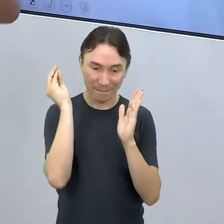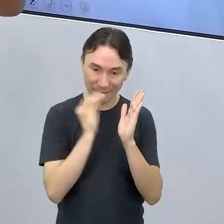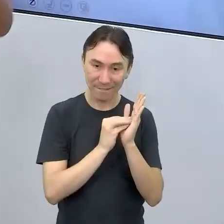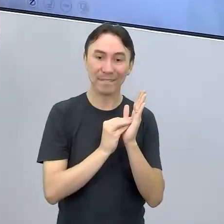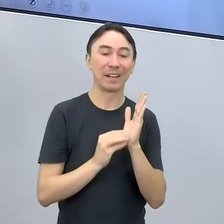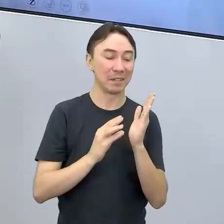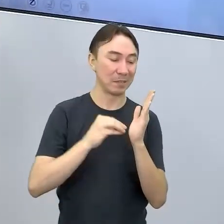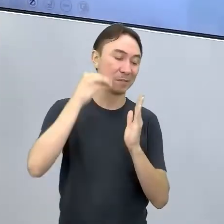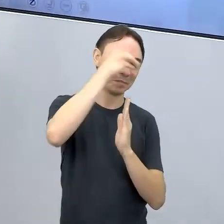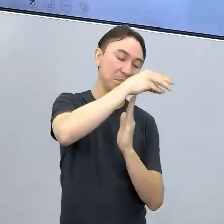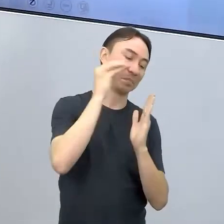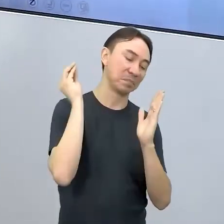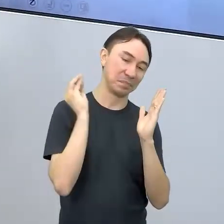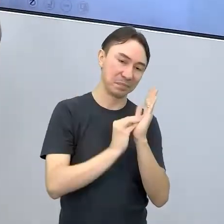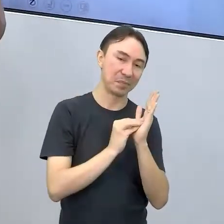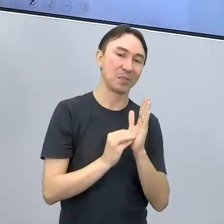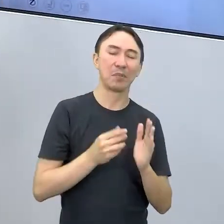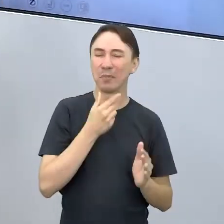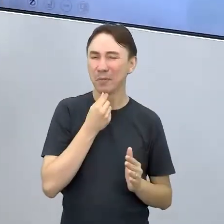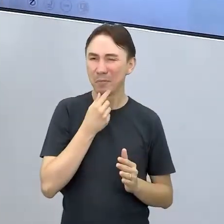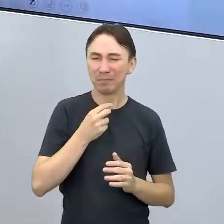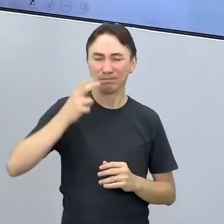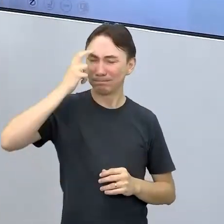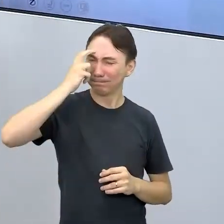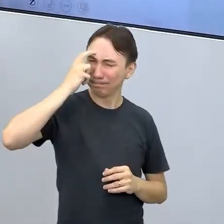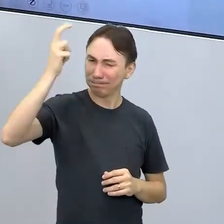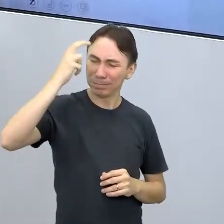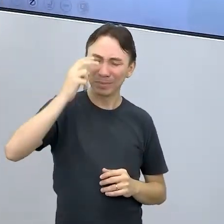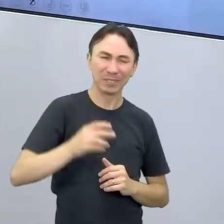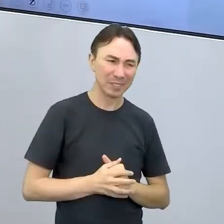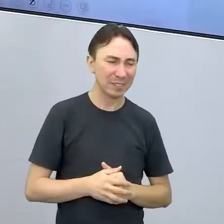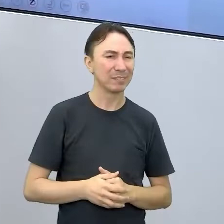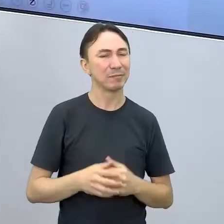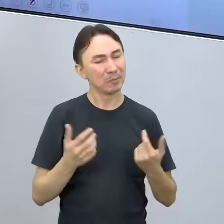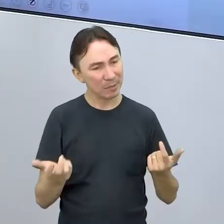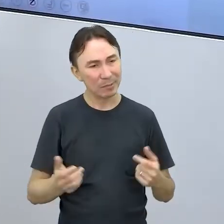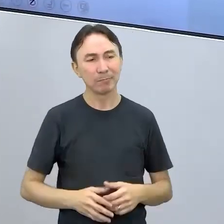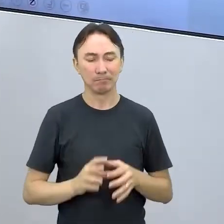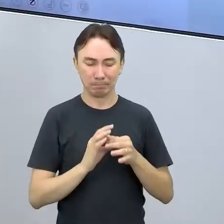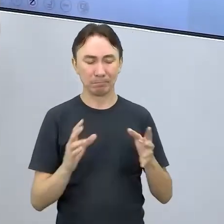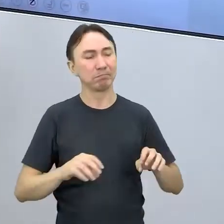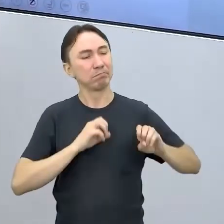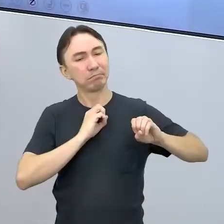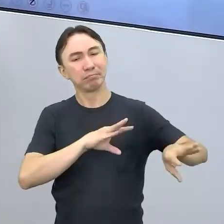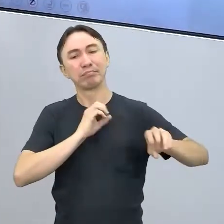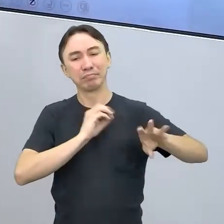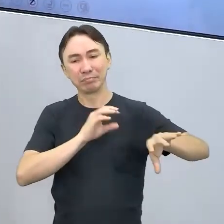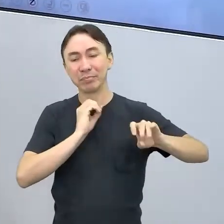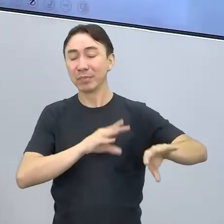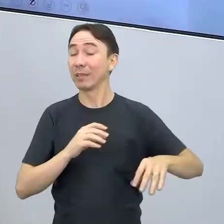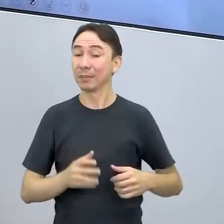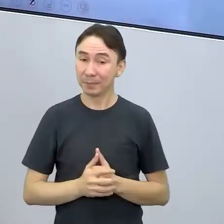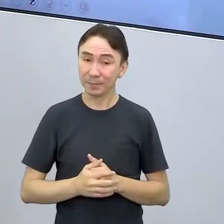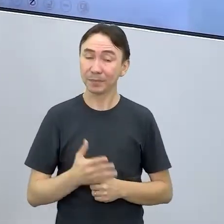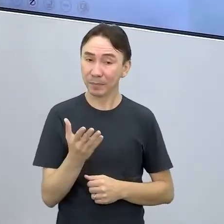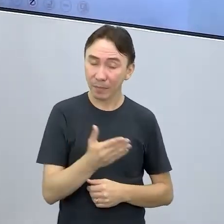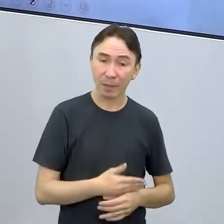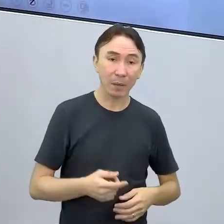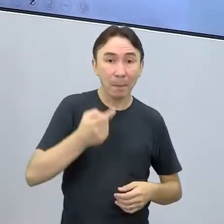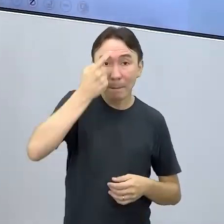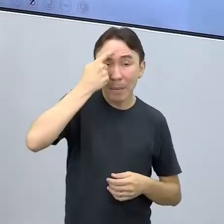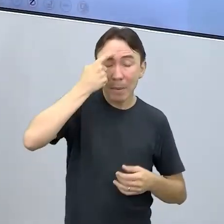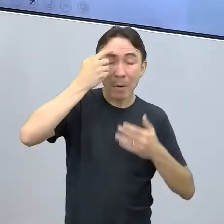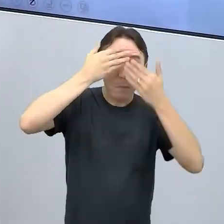com um cara extremamente inteligente e super aberto a ensinar. Então, não perca aí. Então, estar aberto a novos conhecimentos é sim